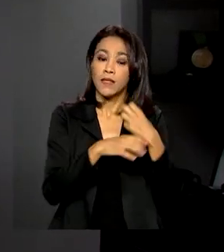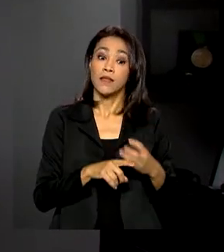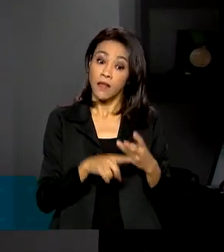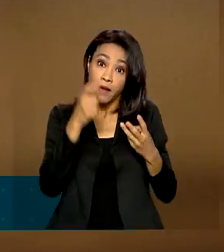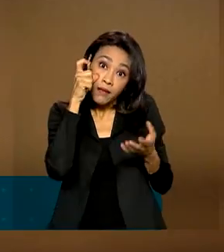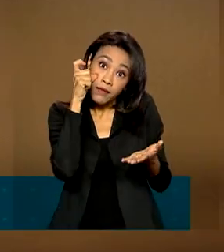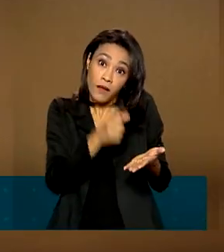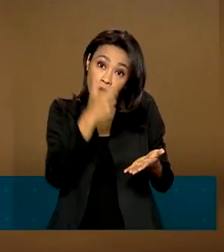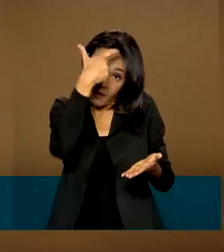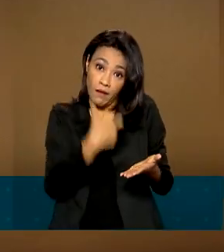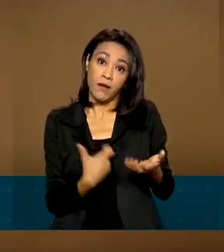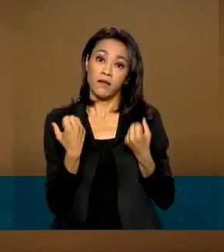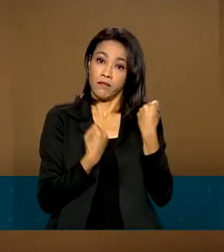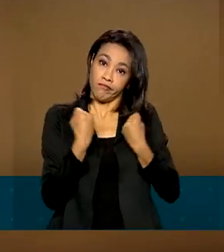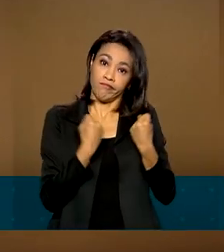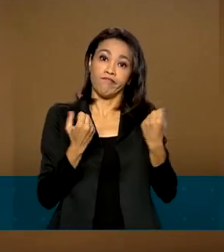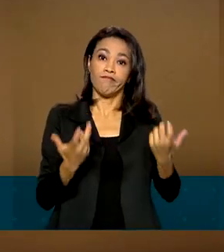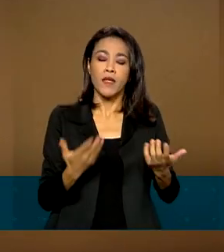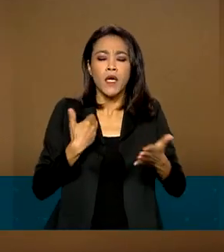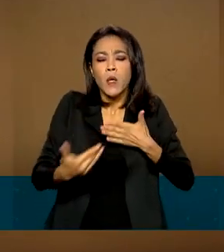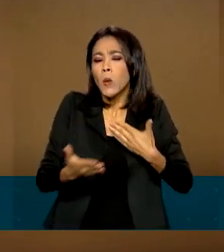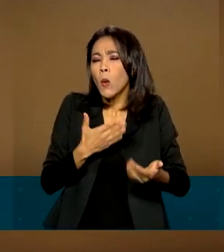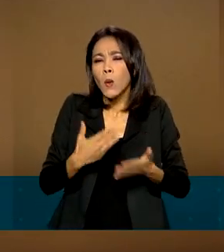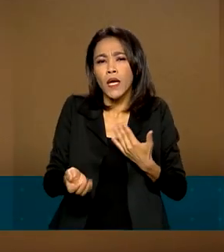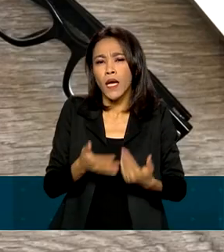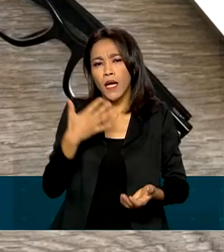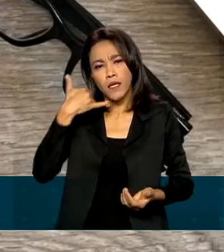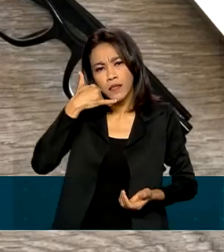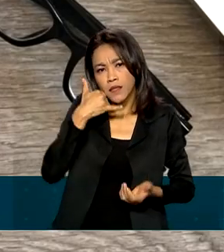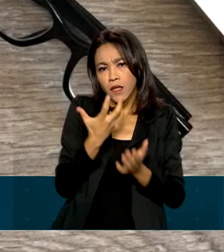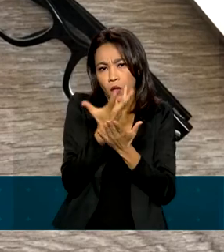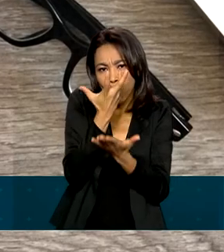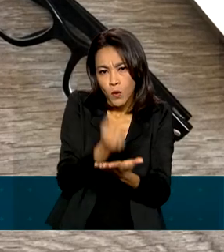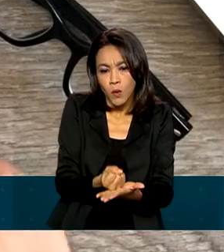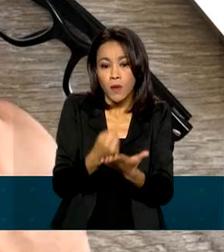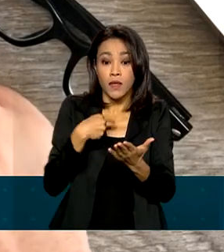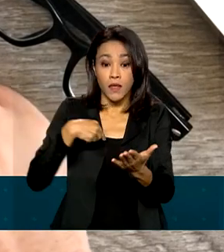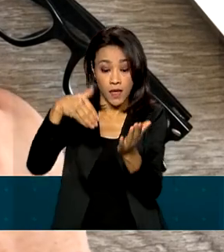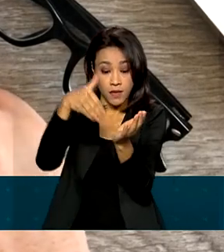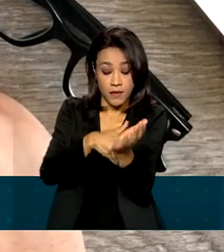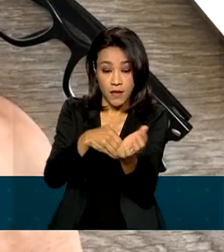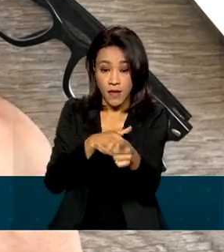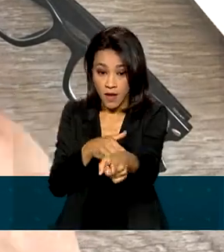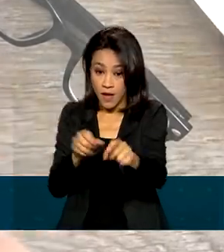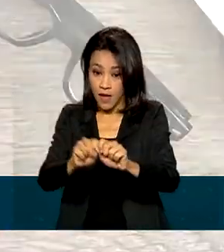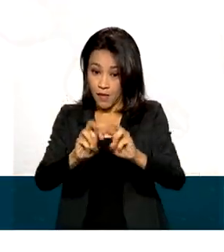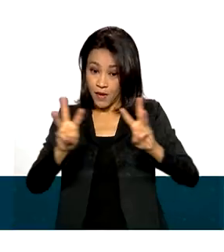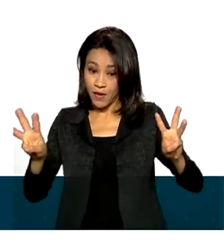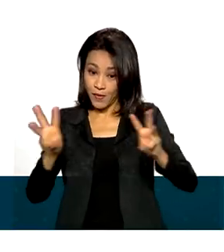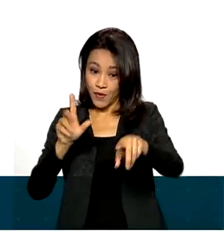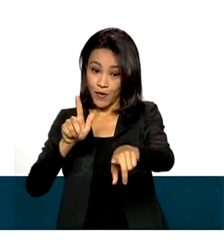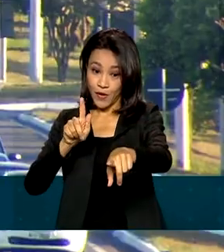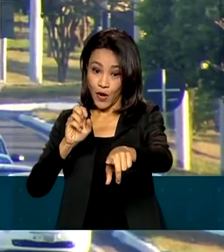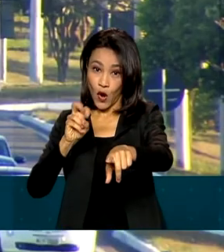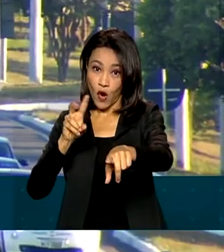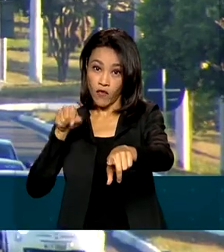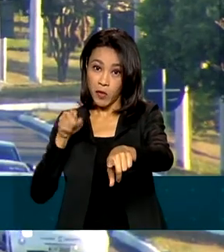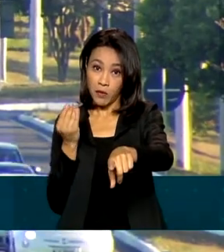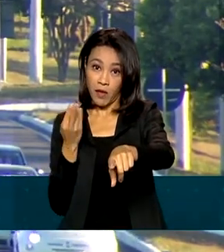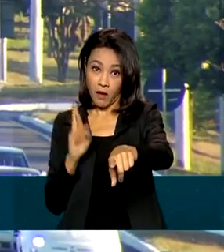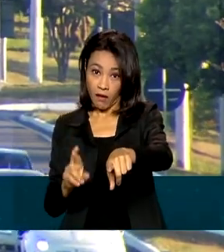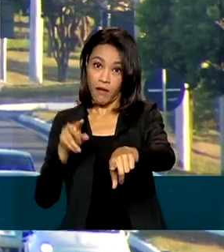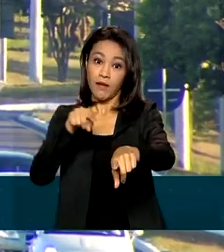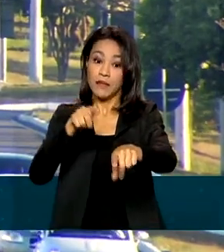motorista. Ele pode ser baixado em qualquer smartphone e a senha é adquirida pelo portal gov.br. Será